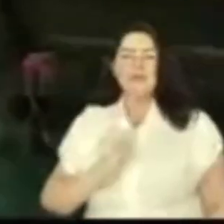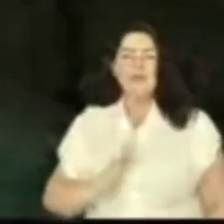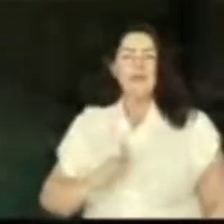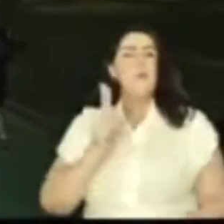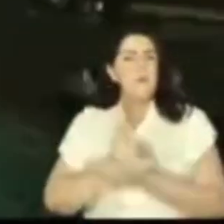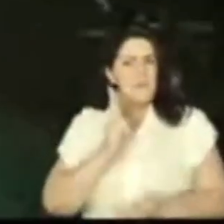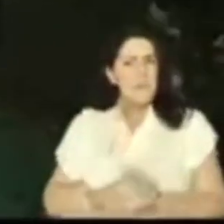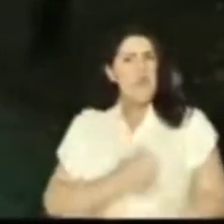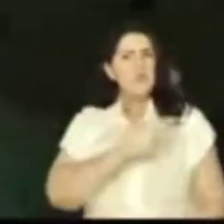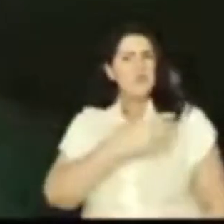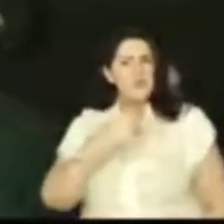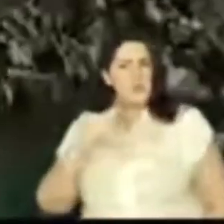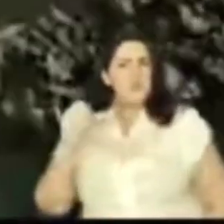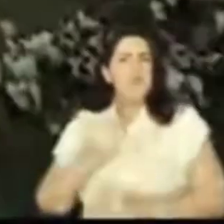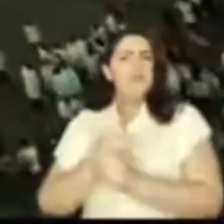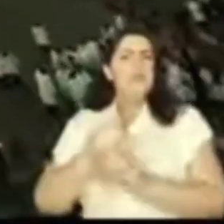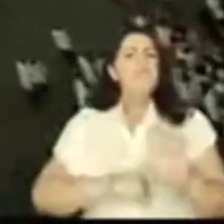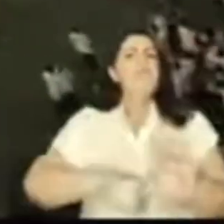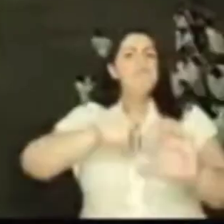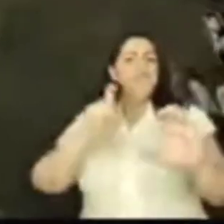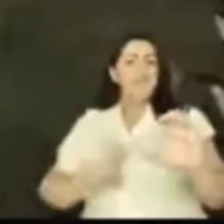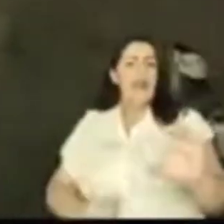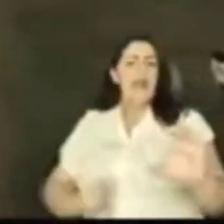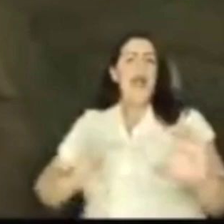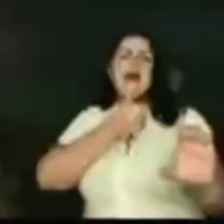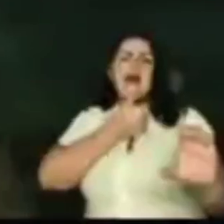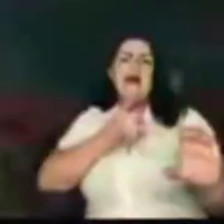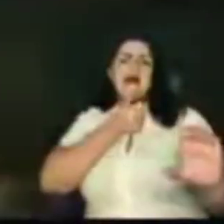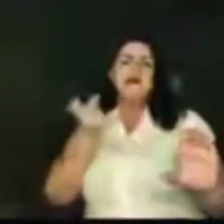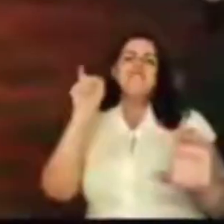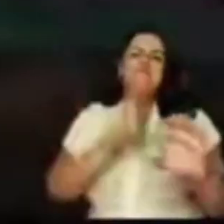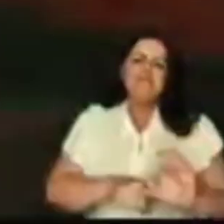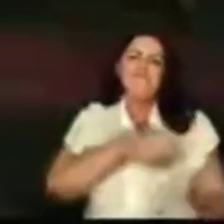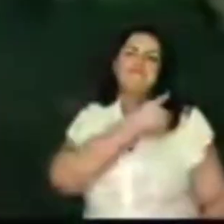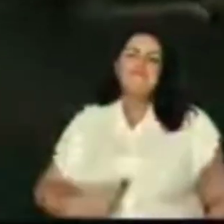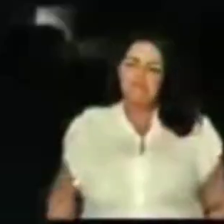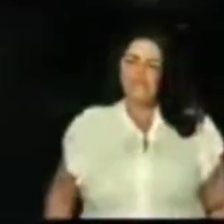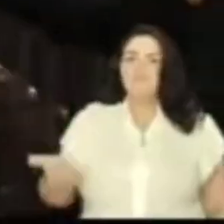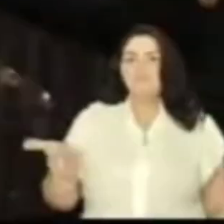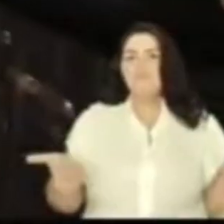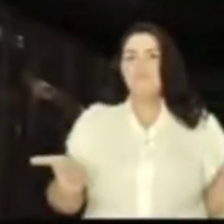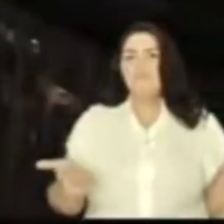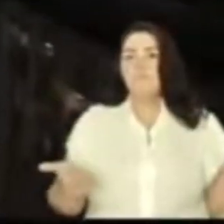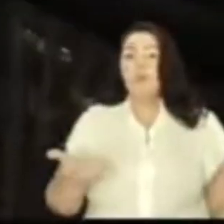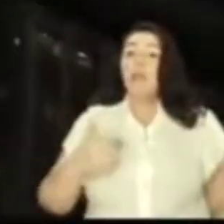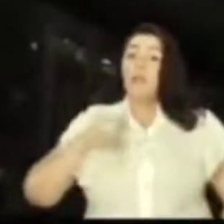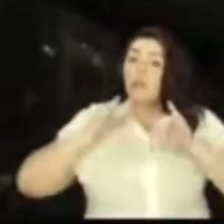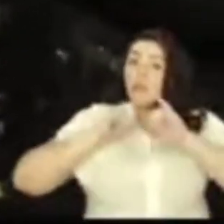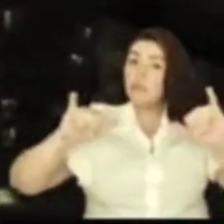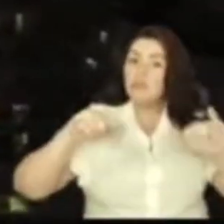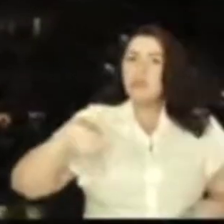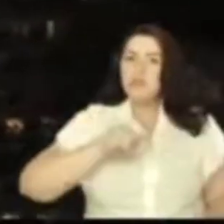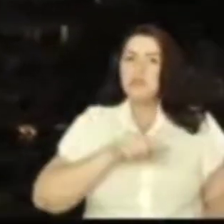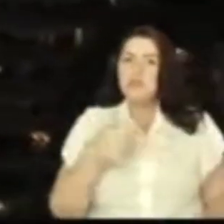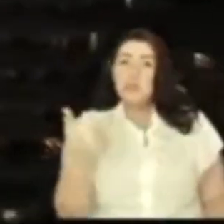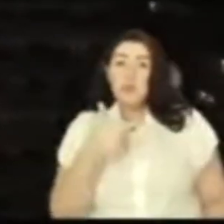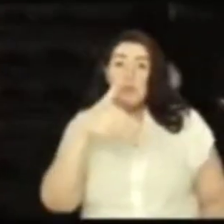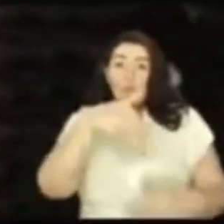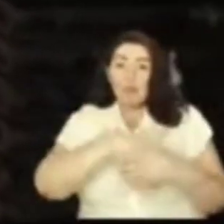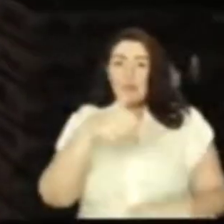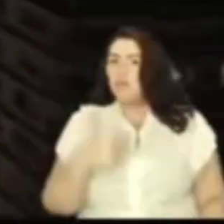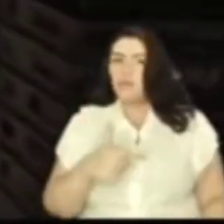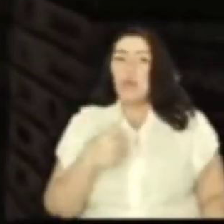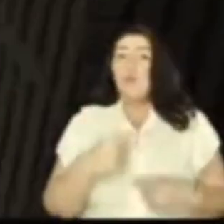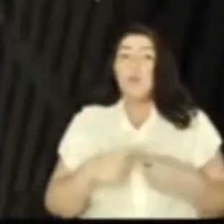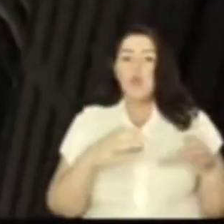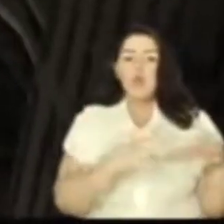mais que a gente tenha 200 anos de dependência, nós ainda somos escravos desses canalhos. E eu vou te falar um negócio. Não vai ter segundo